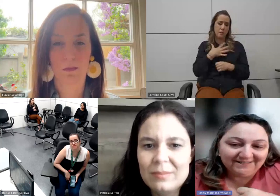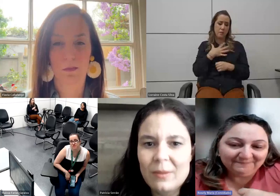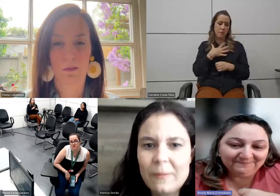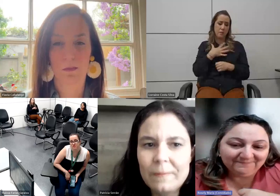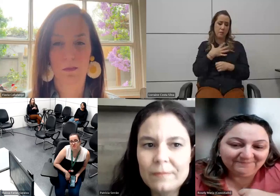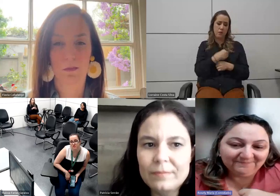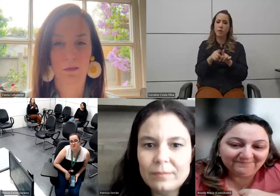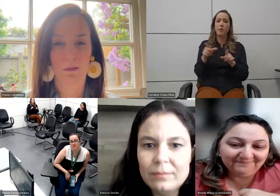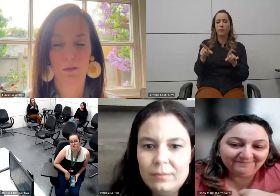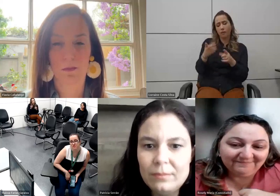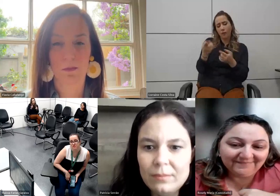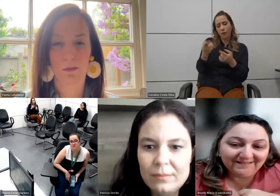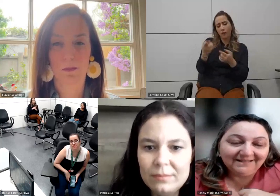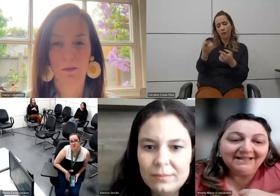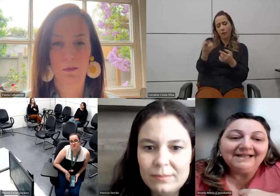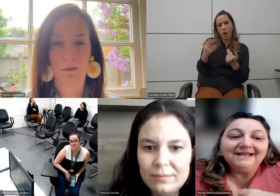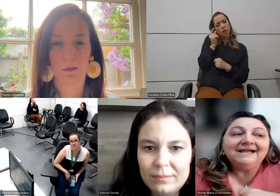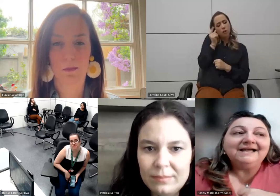tem esses tics.